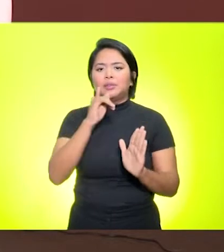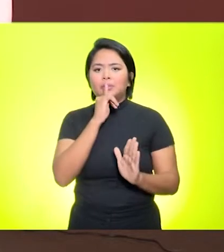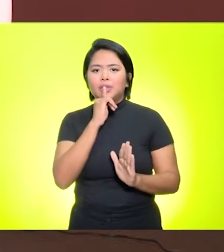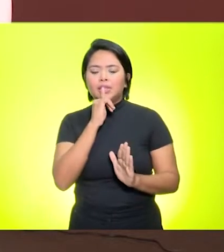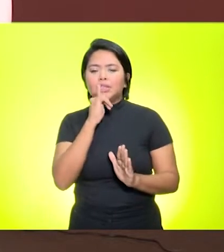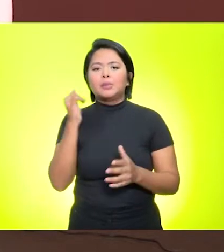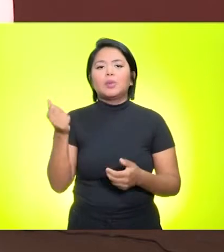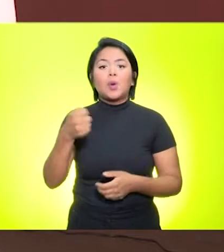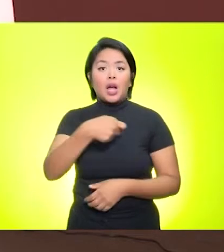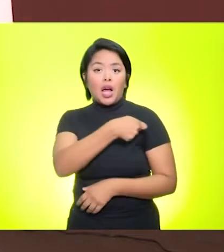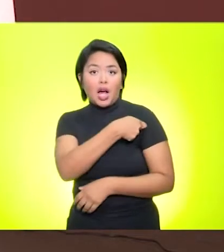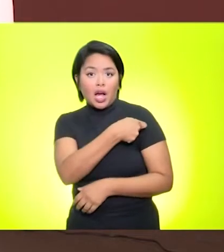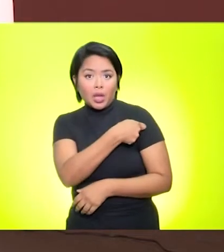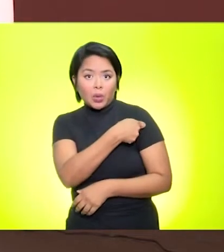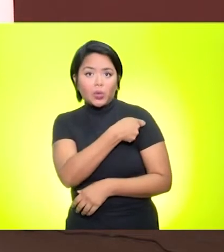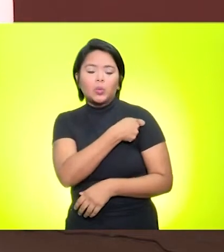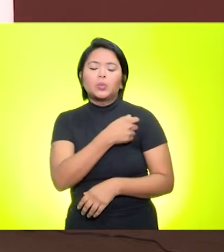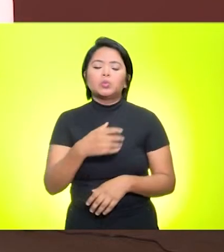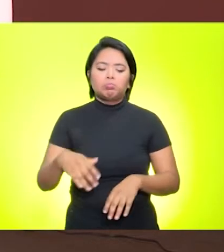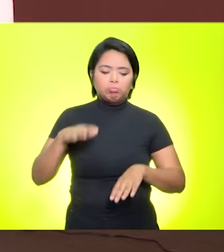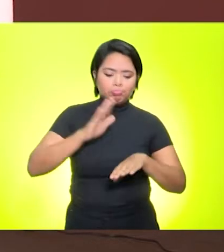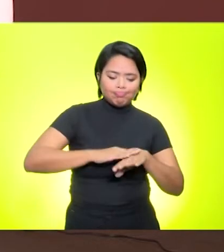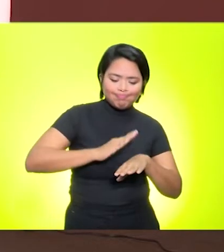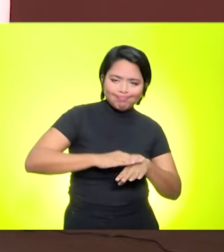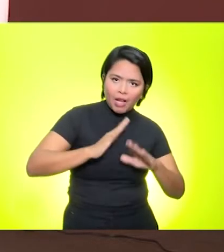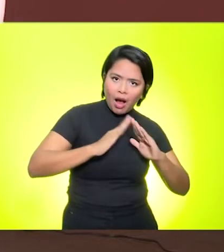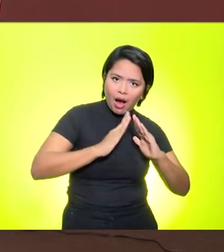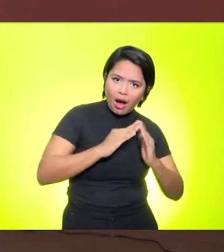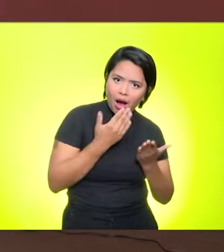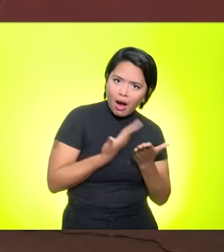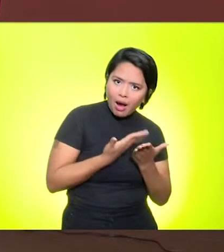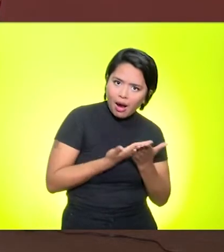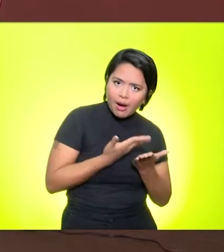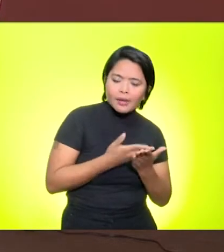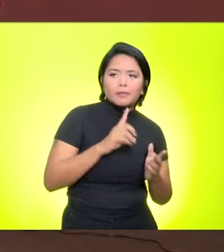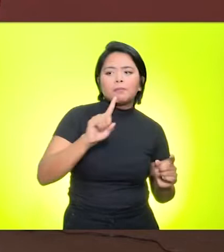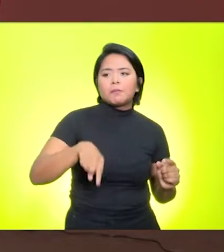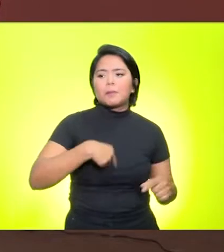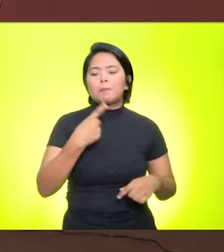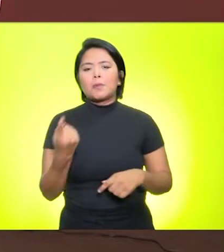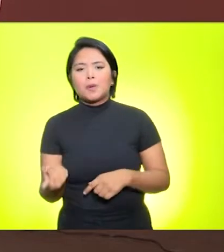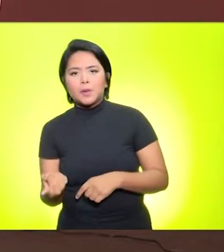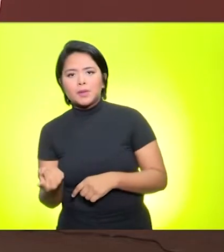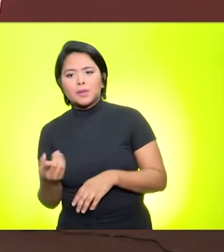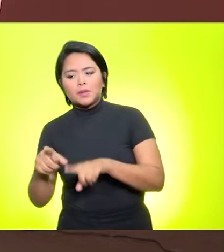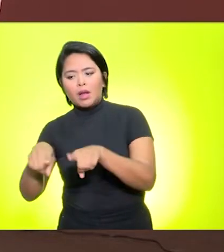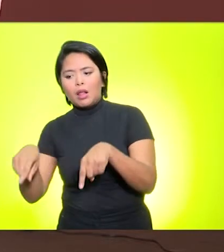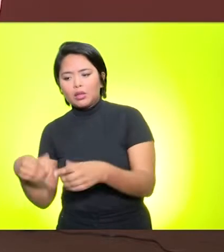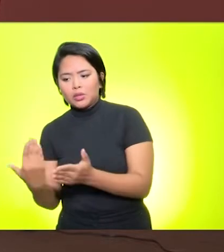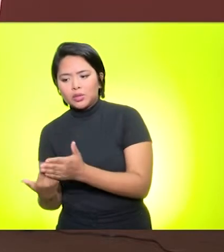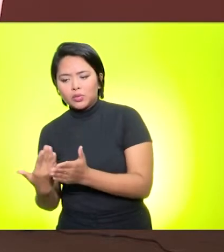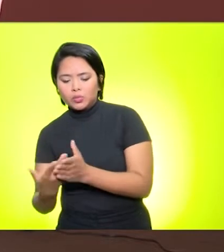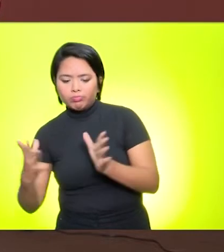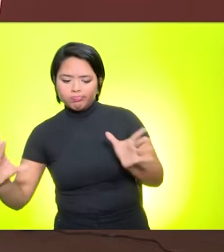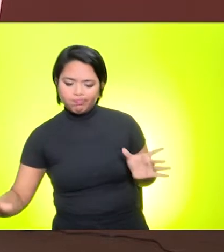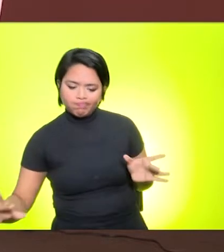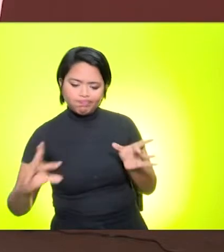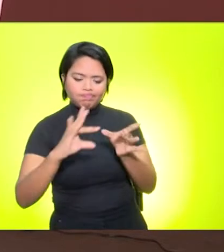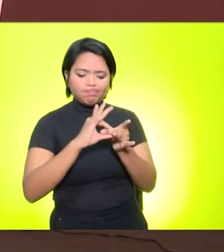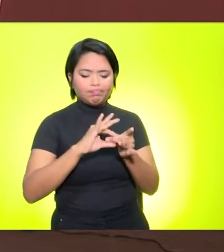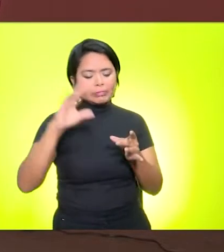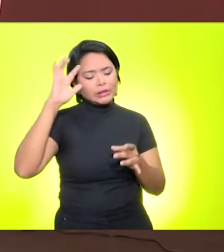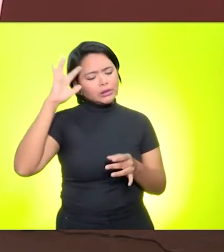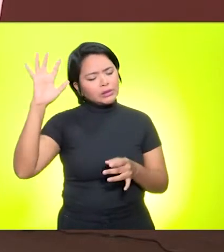ele inicialmente faz uma formação em casa e, numa aula subsequente, ele vai para a sala de aula para rentabilizar